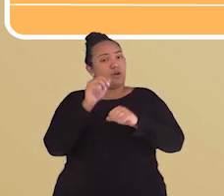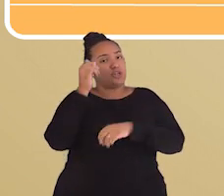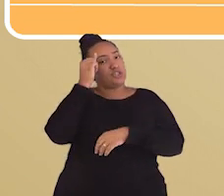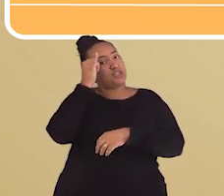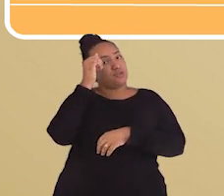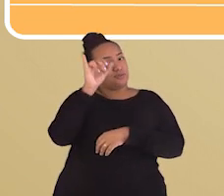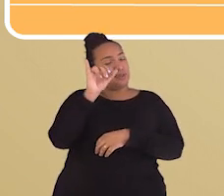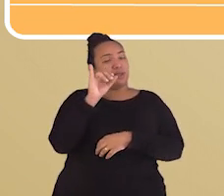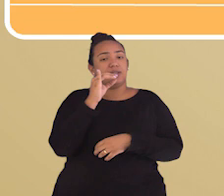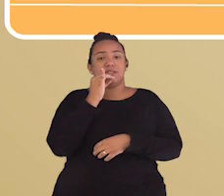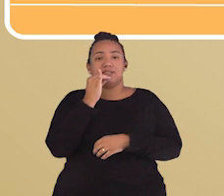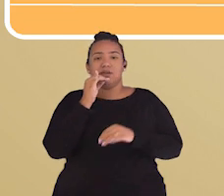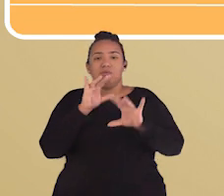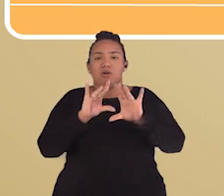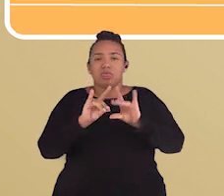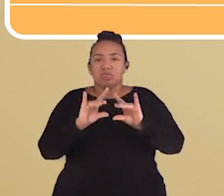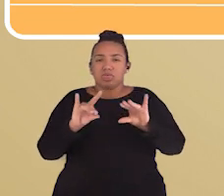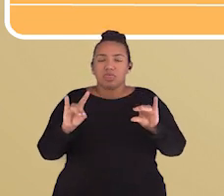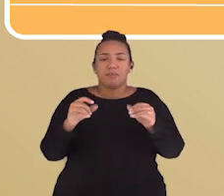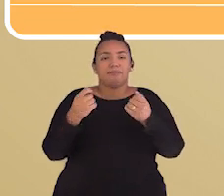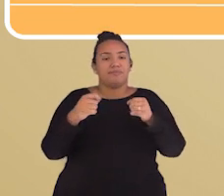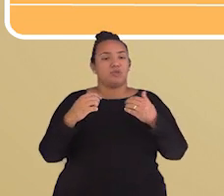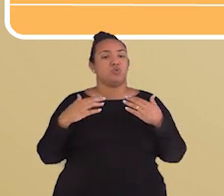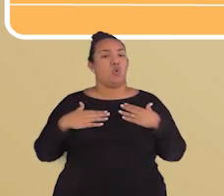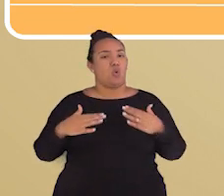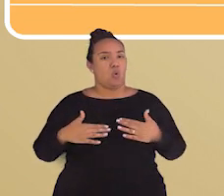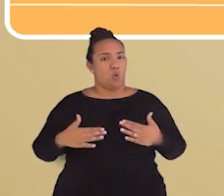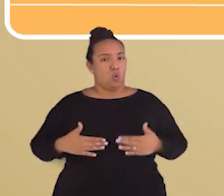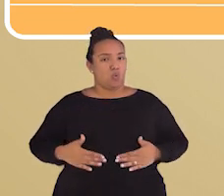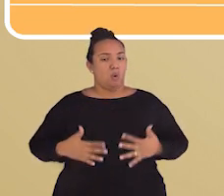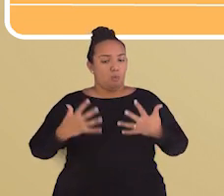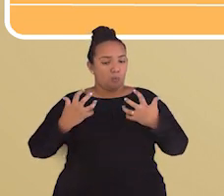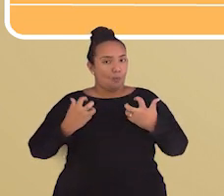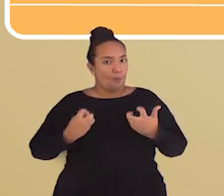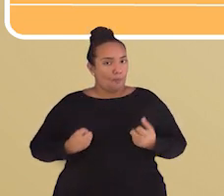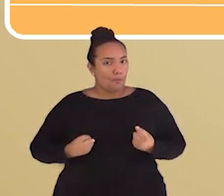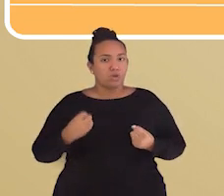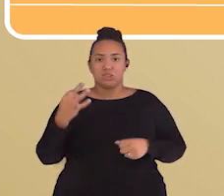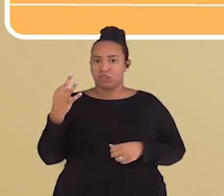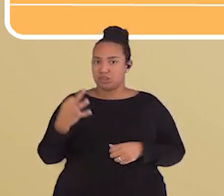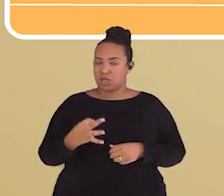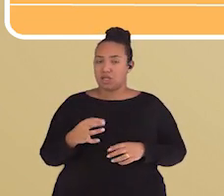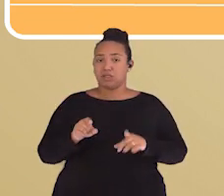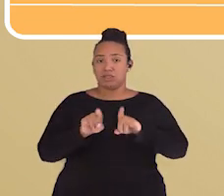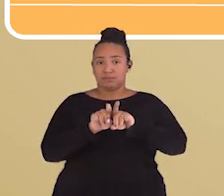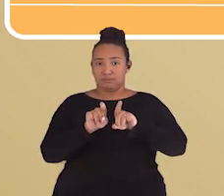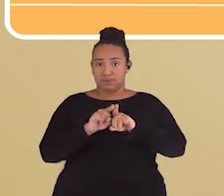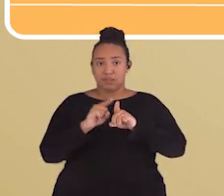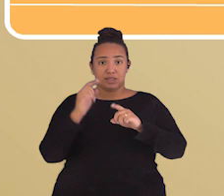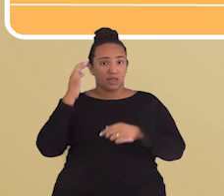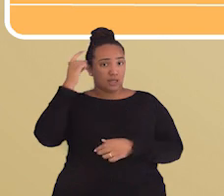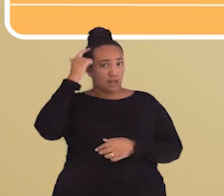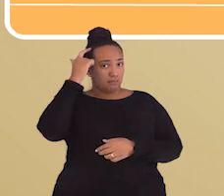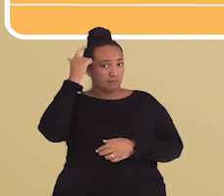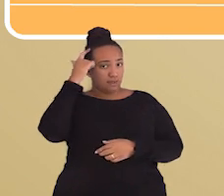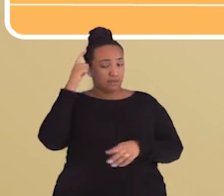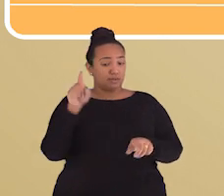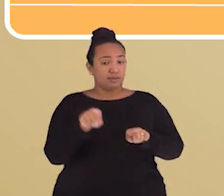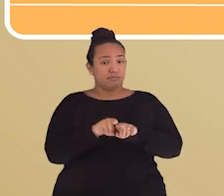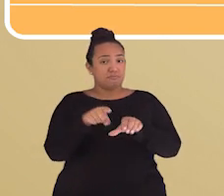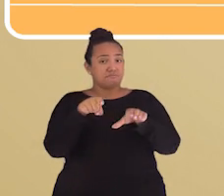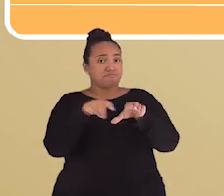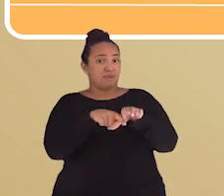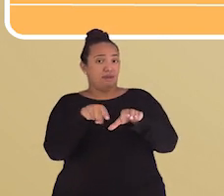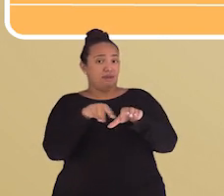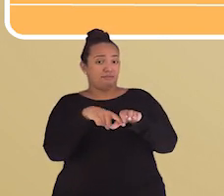prevenida ao evitar a umidade, enxugando o corpo de forma correta e, em especial, o cabelo e os dedos